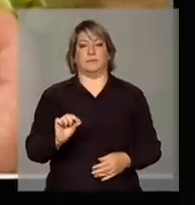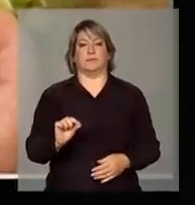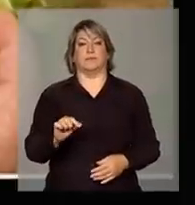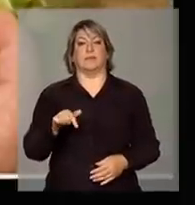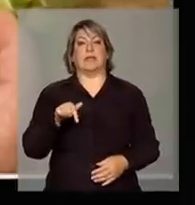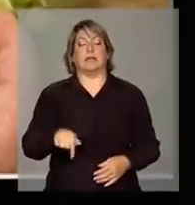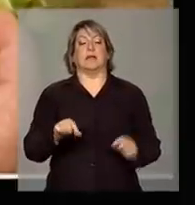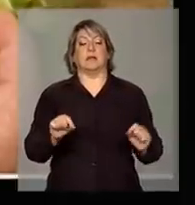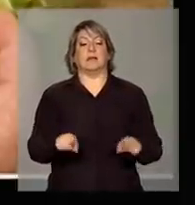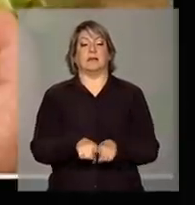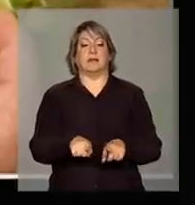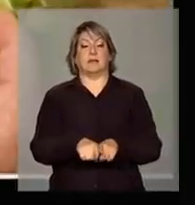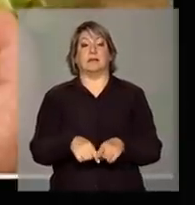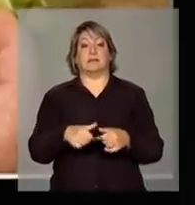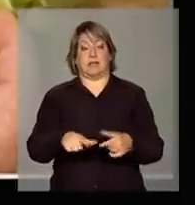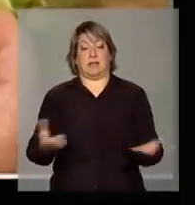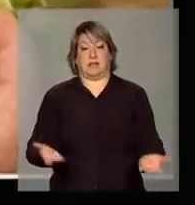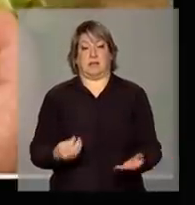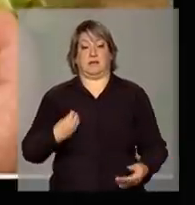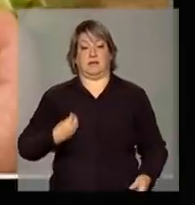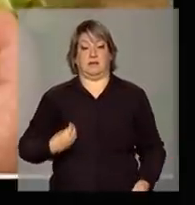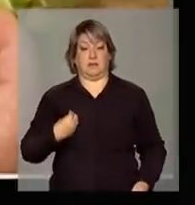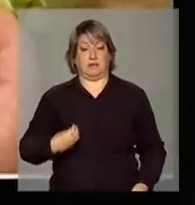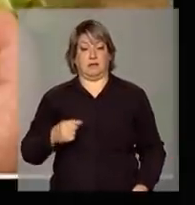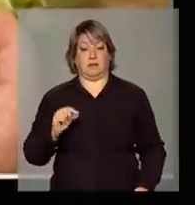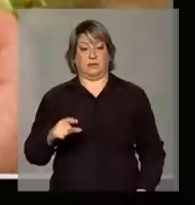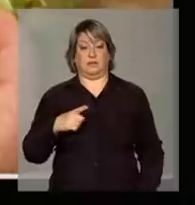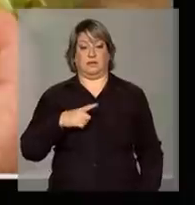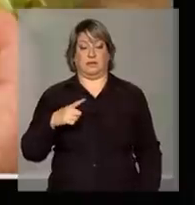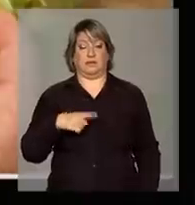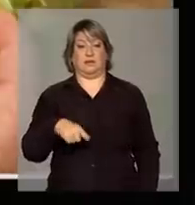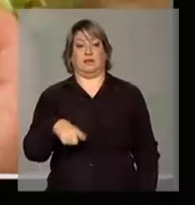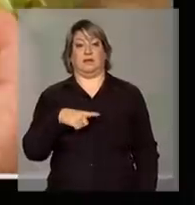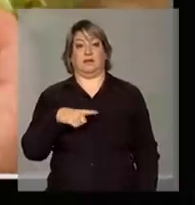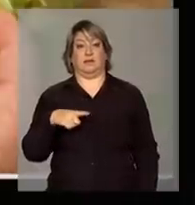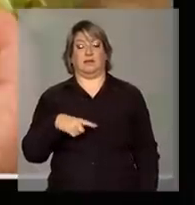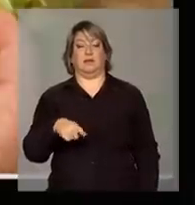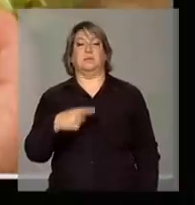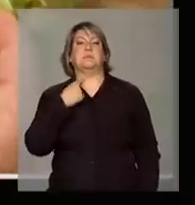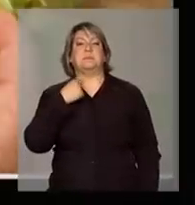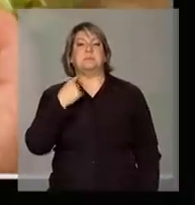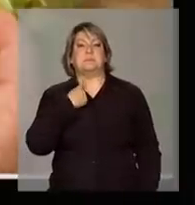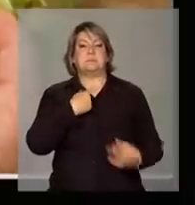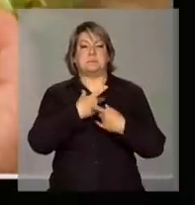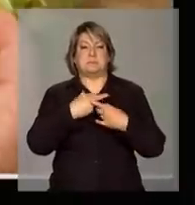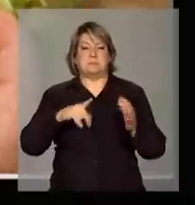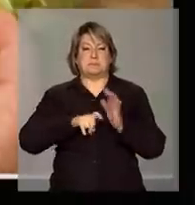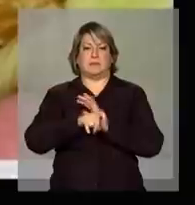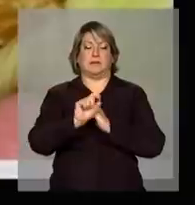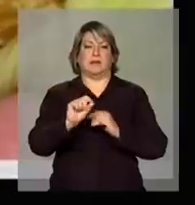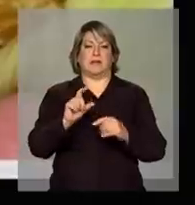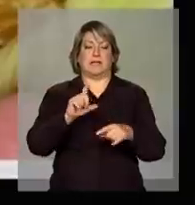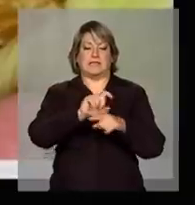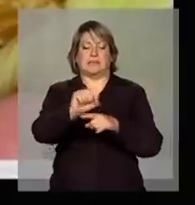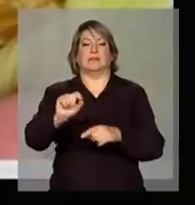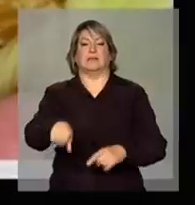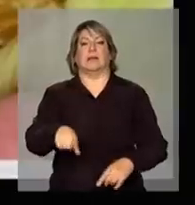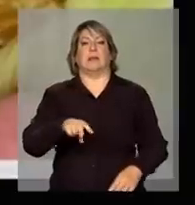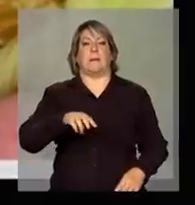o que foi, está sendo notícia, a helicoverpa, que atacando aí, no caso, do milho.